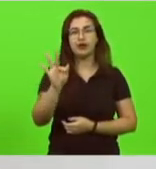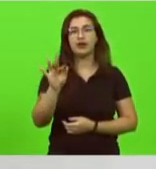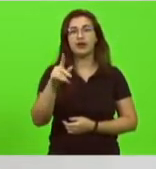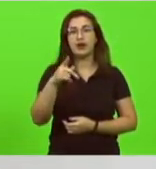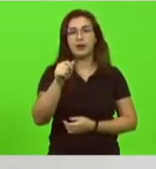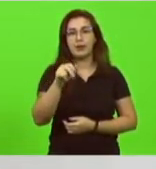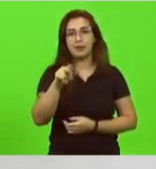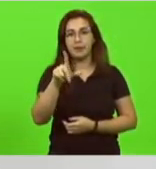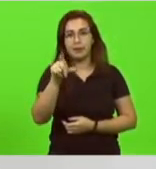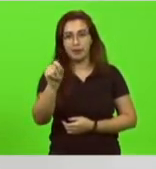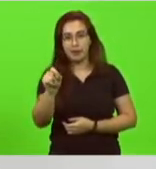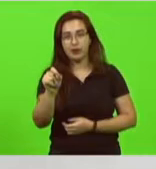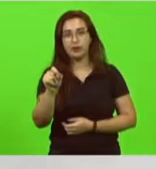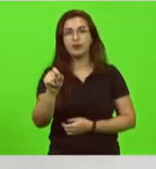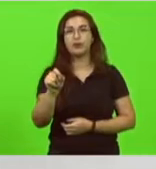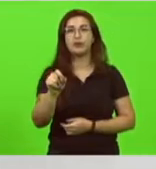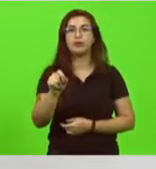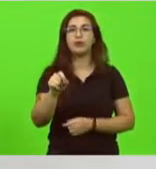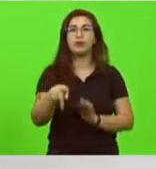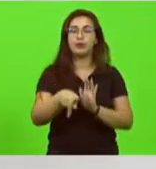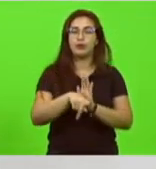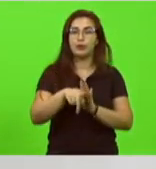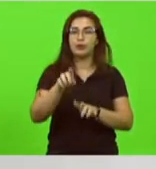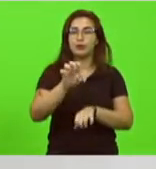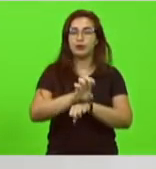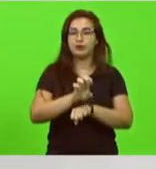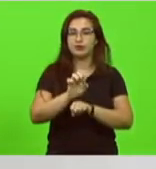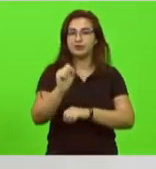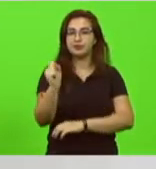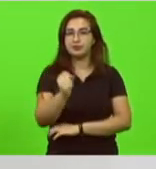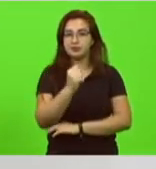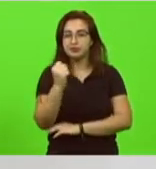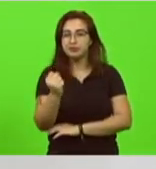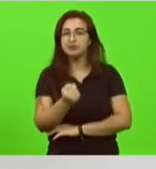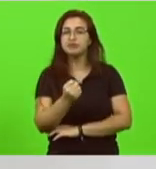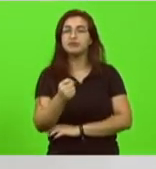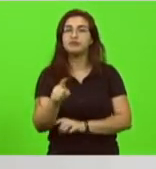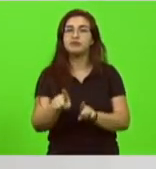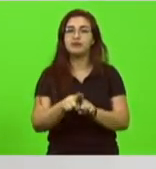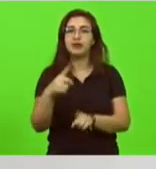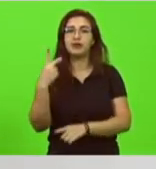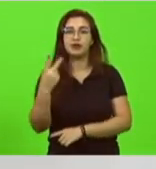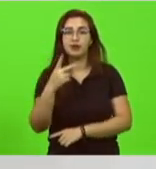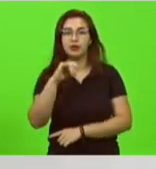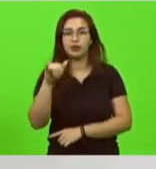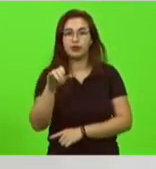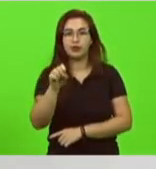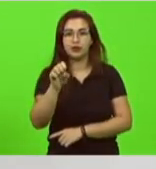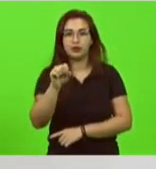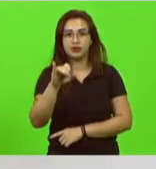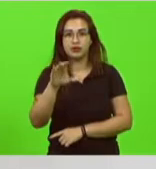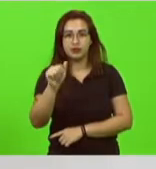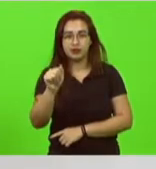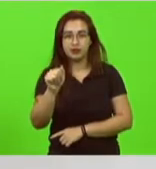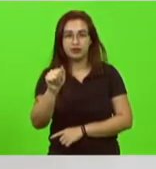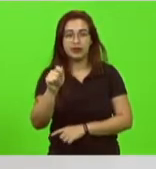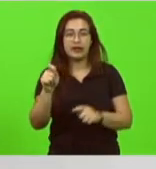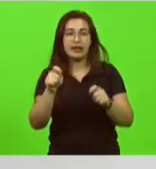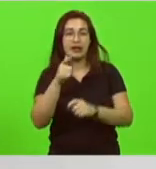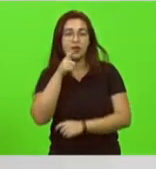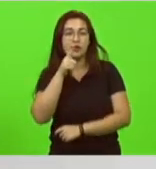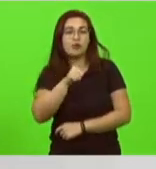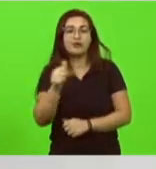Martins também do estado do Paraná e a vereadora Jessicão opressora tivemos oportunidade de estar junto